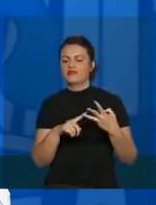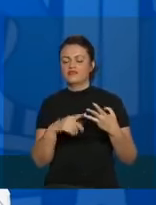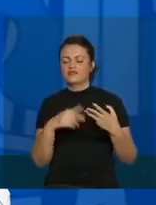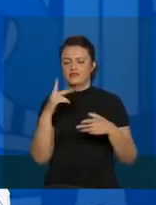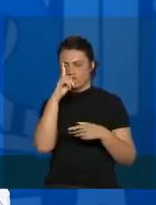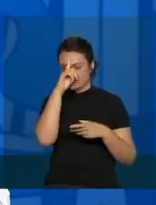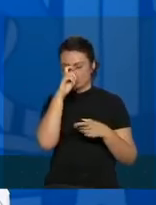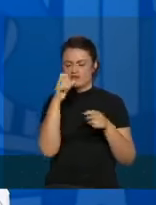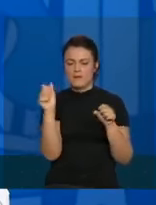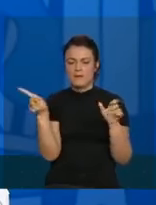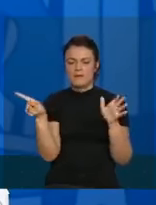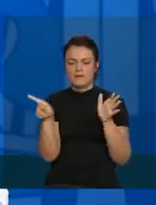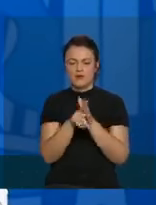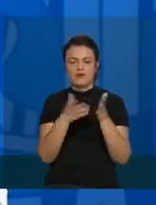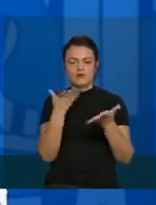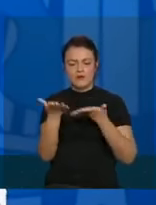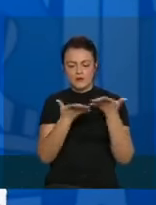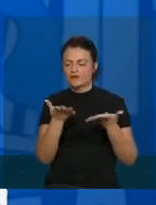hospitais de campanha.